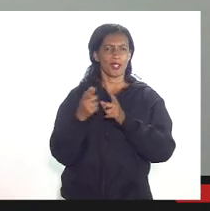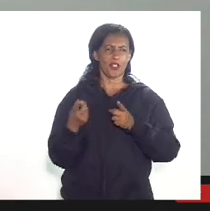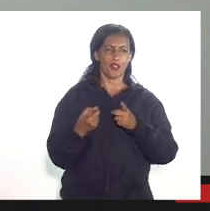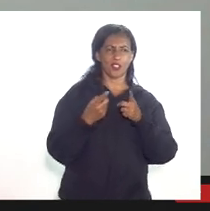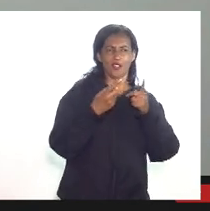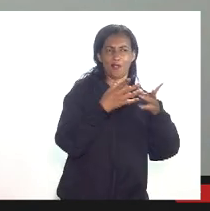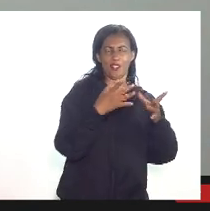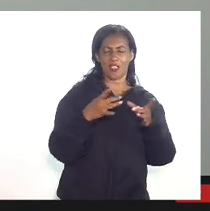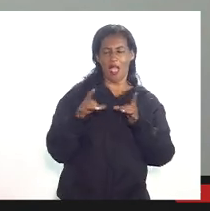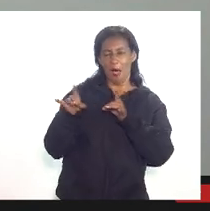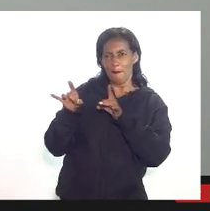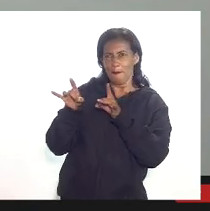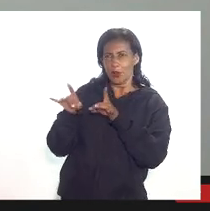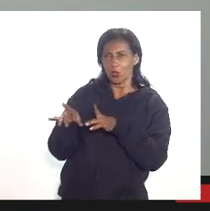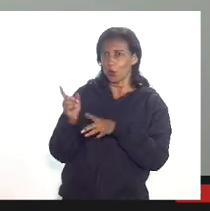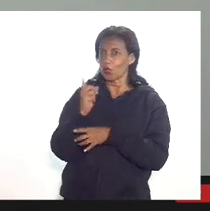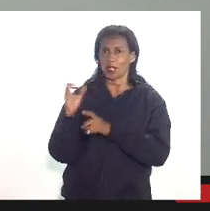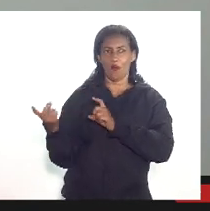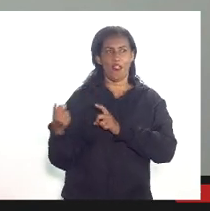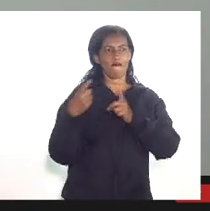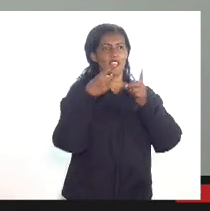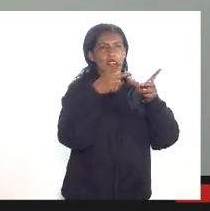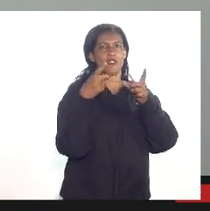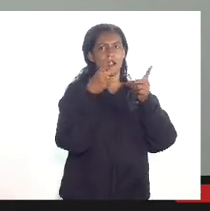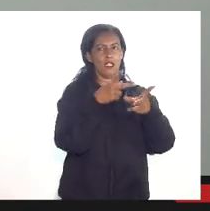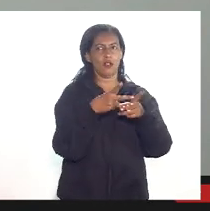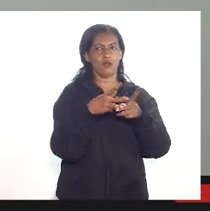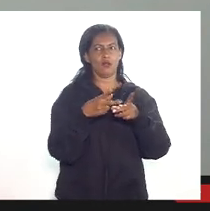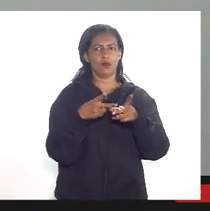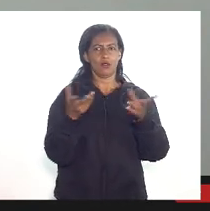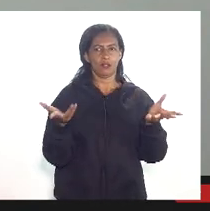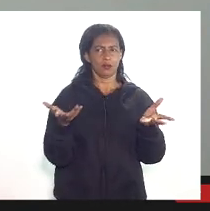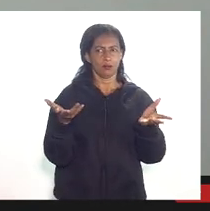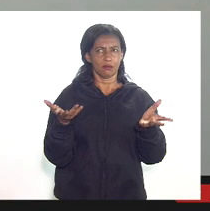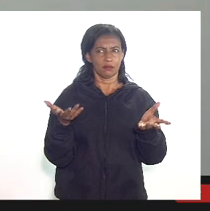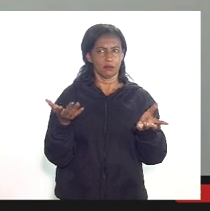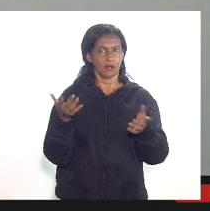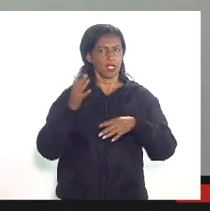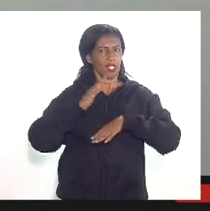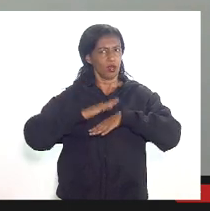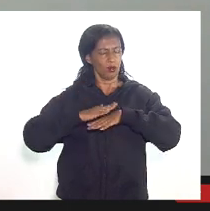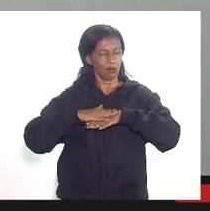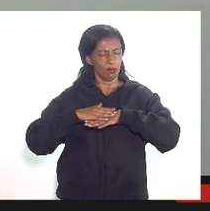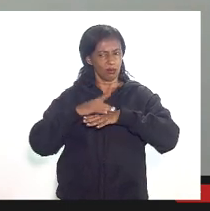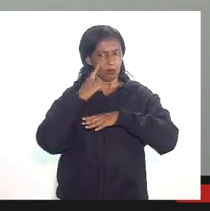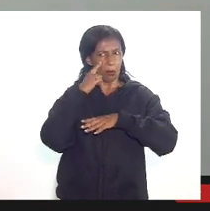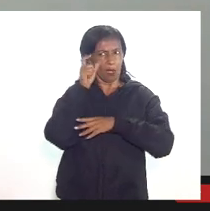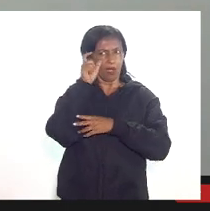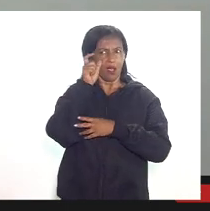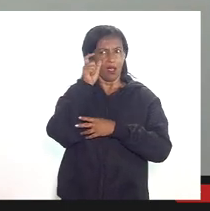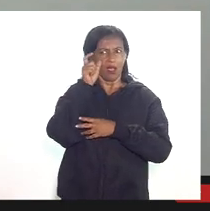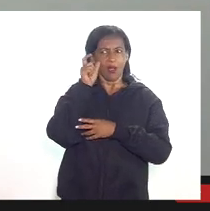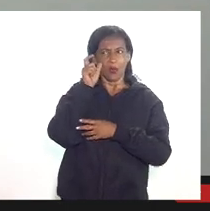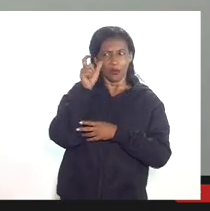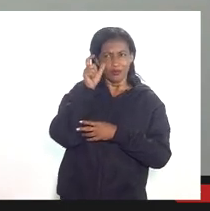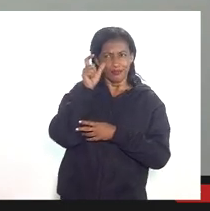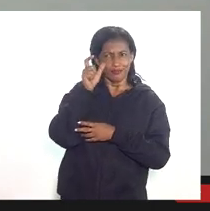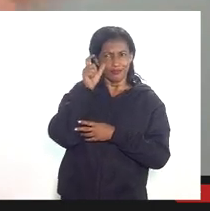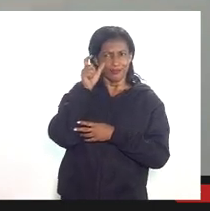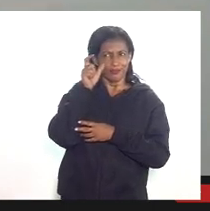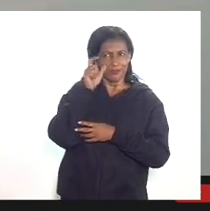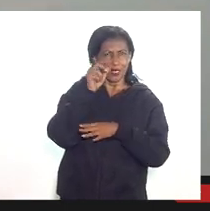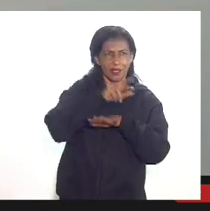com abandono para a empresa que recebeu é um tema complexo mas eu estou aqui exercendo nossa curiosidade para ver que existem